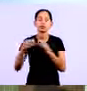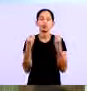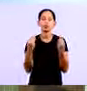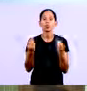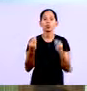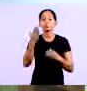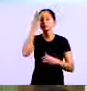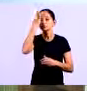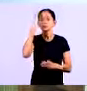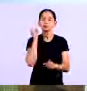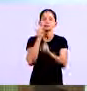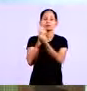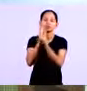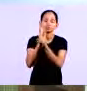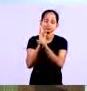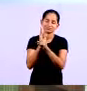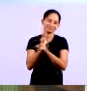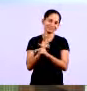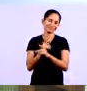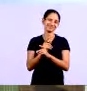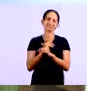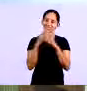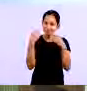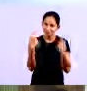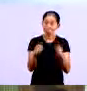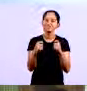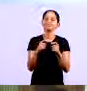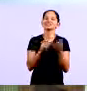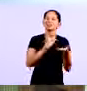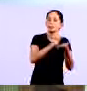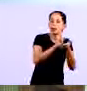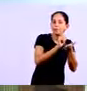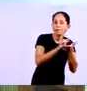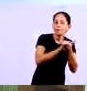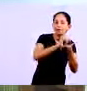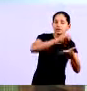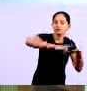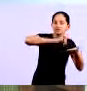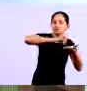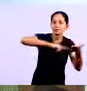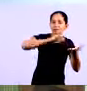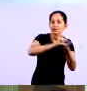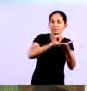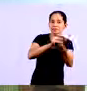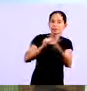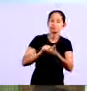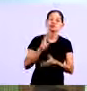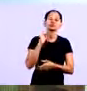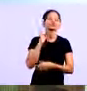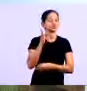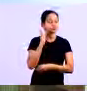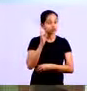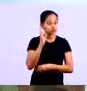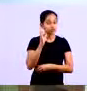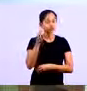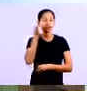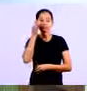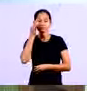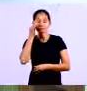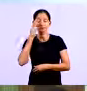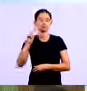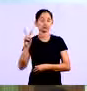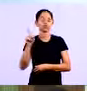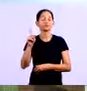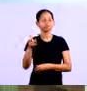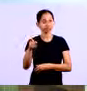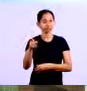então é importante que você faça o controle da conta corrente porque pode acontecer situações muito desagradáveis eu já testemunhei situações